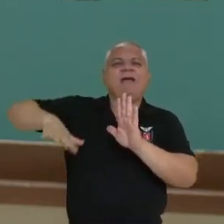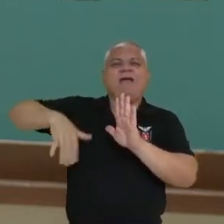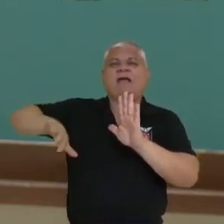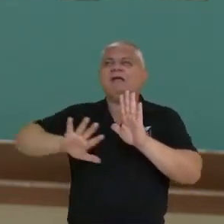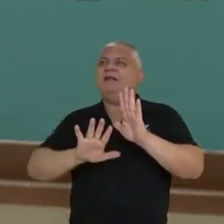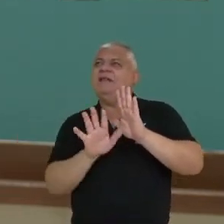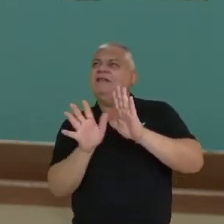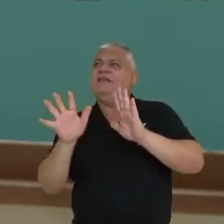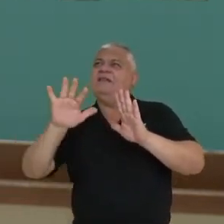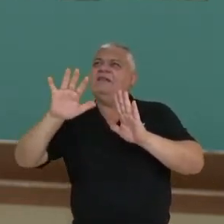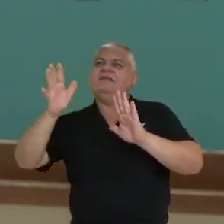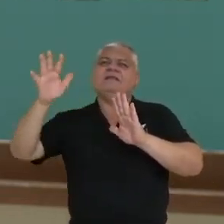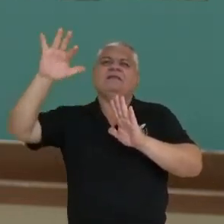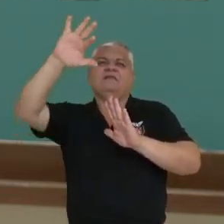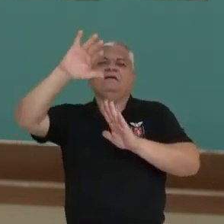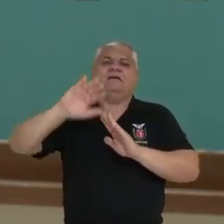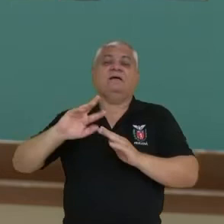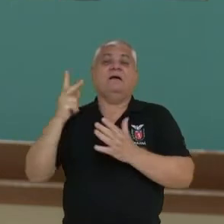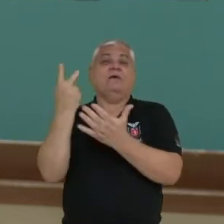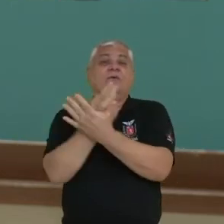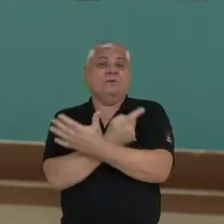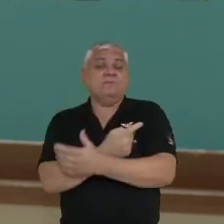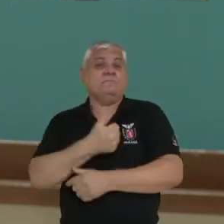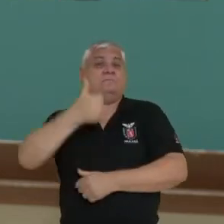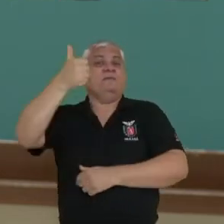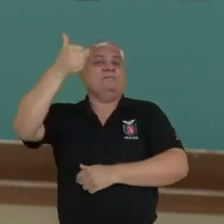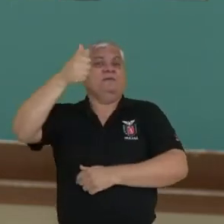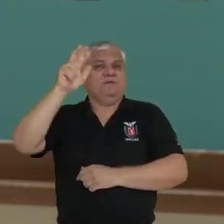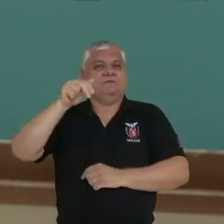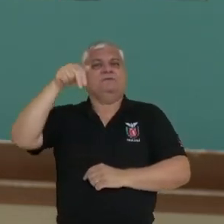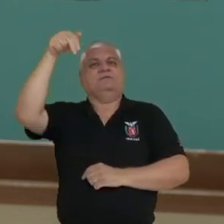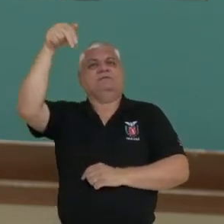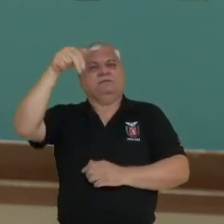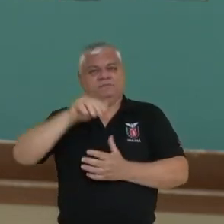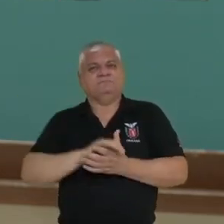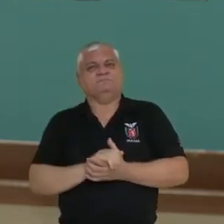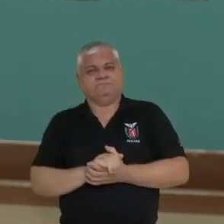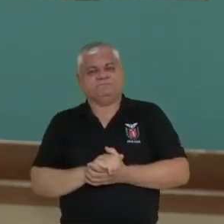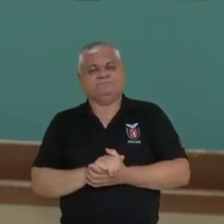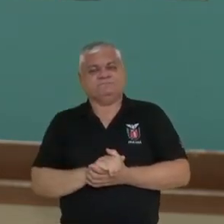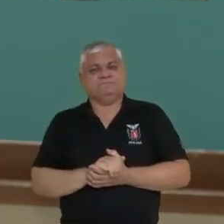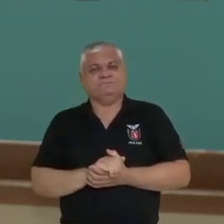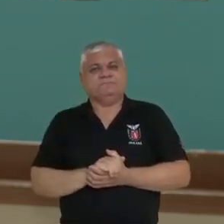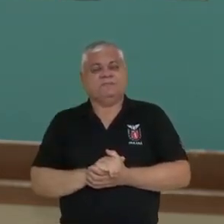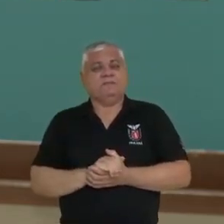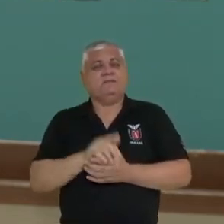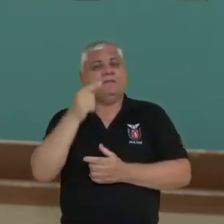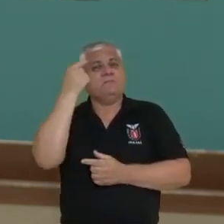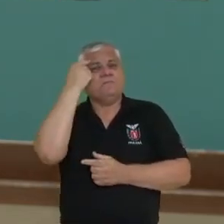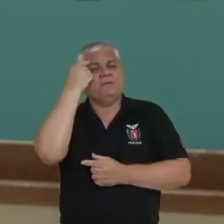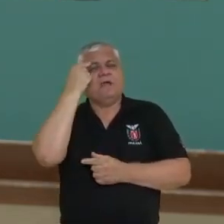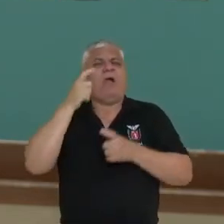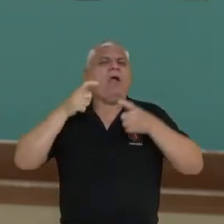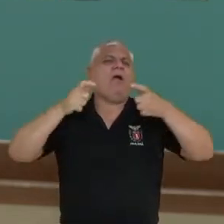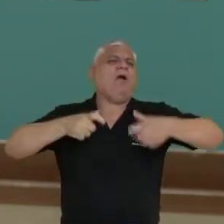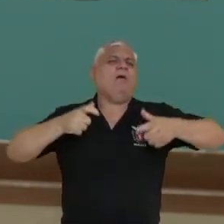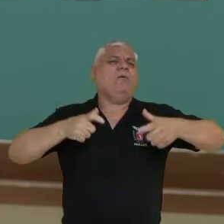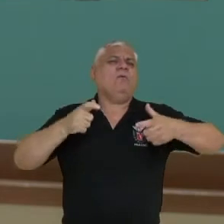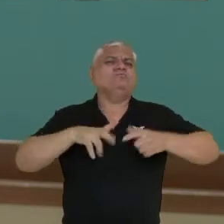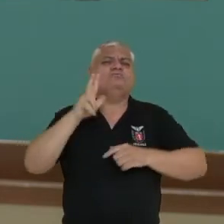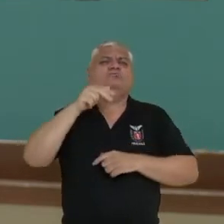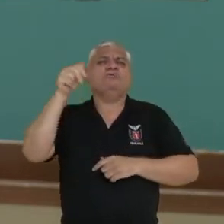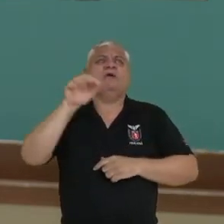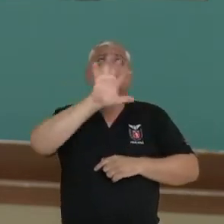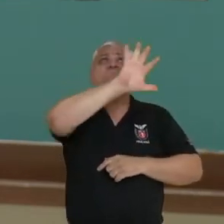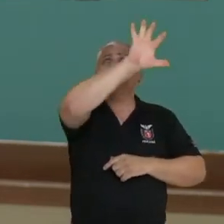isso acontece primeiramente no Nordeste do Brasil. E aí vamos pensar na localização geográfica onde